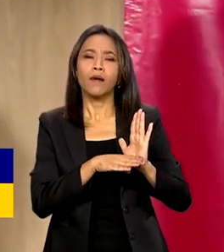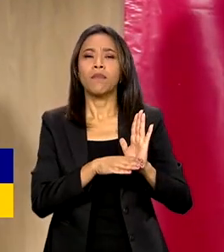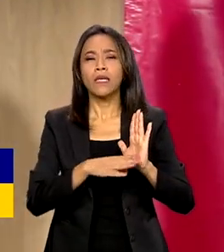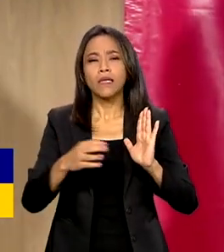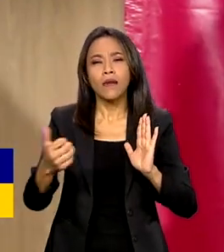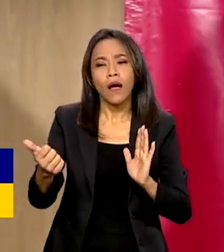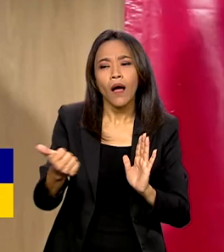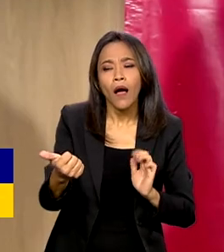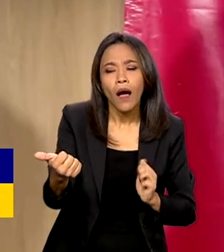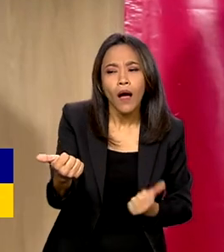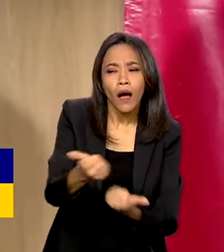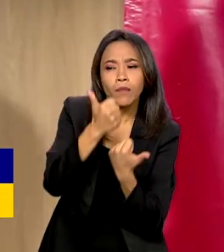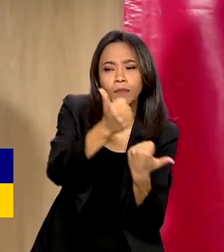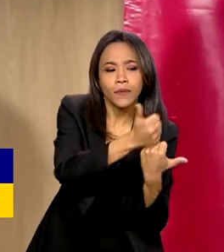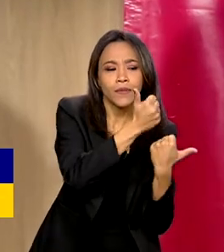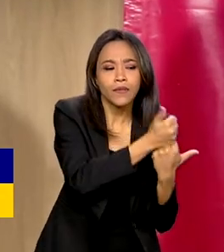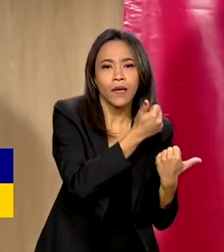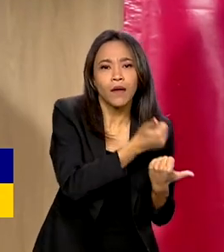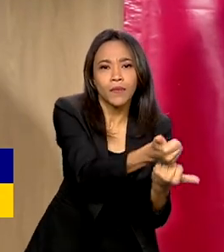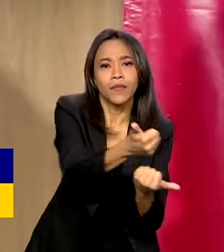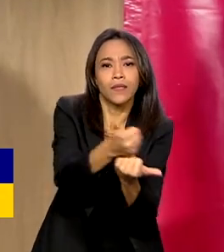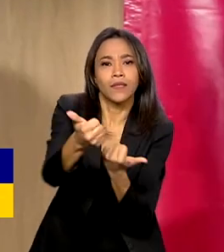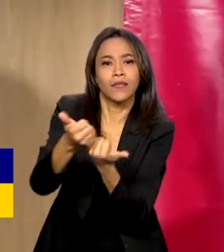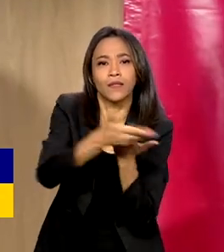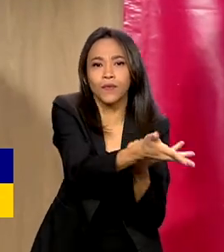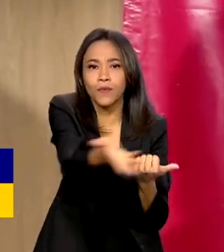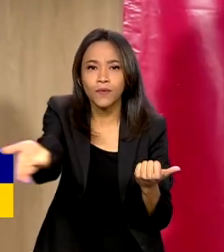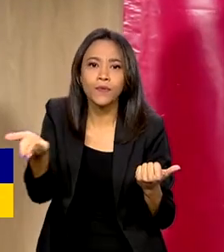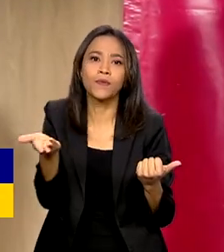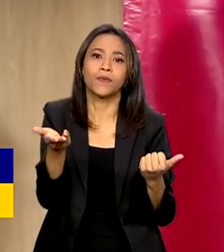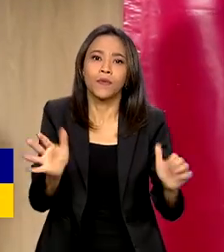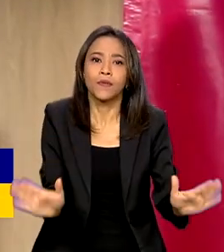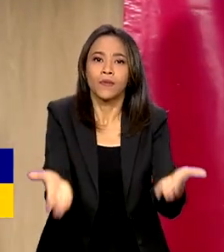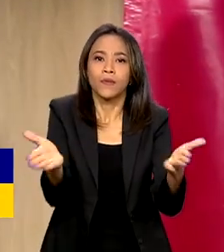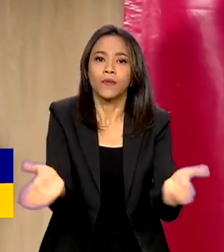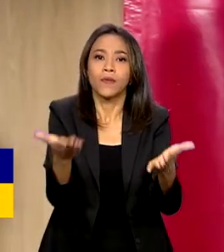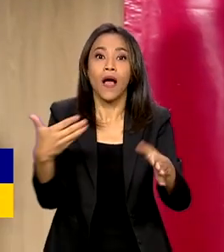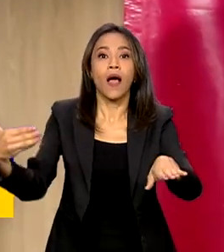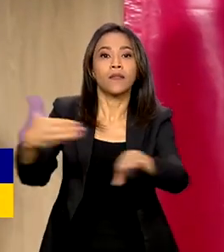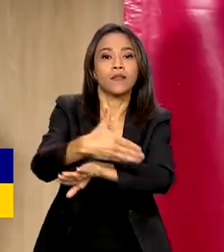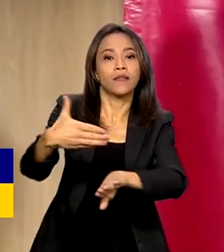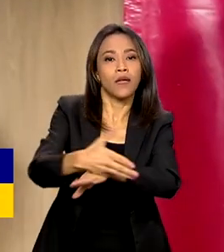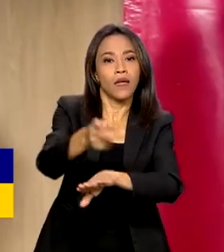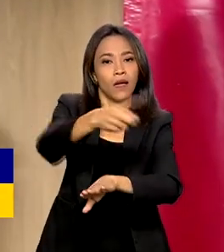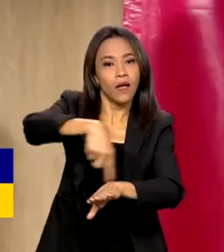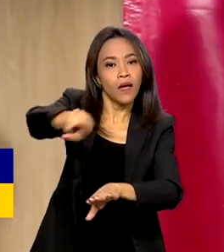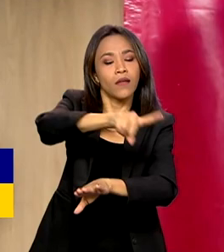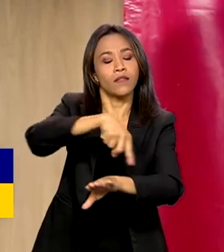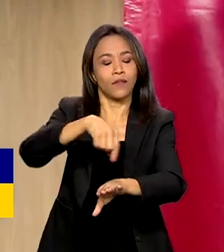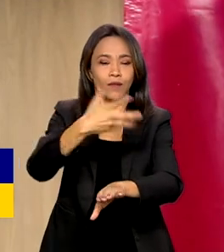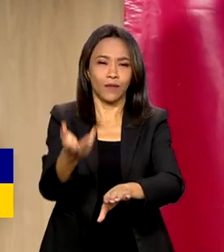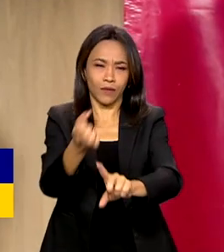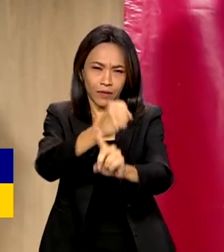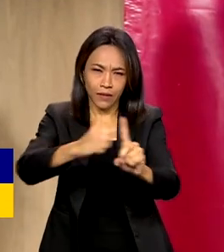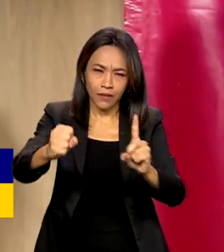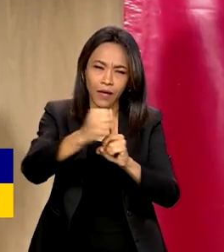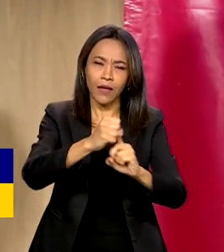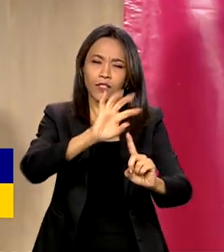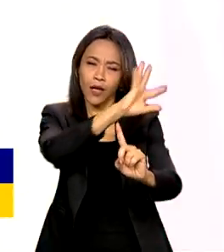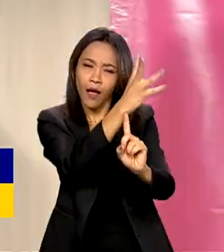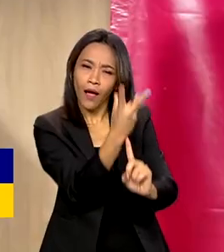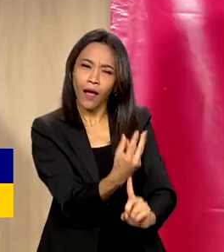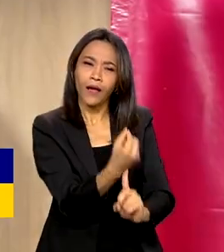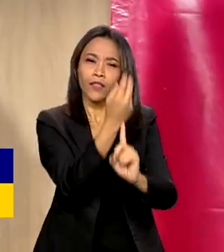tece a rede produtiva das artes e promove o acesso da população aos bens artísticos e